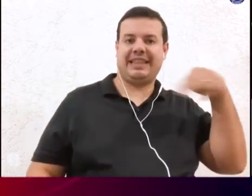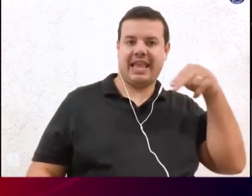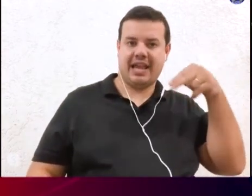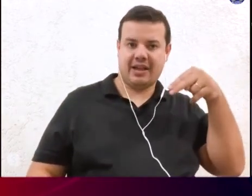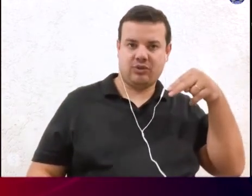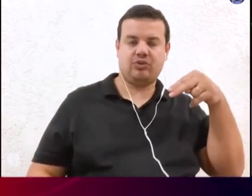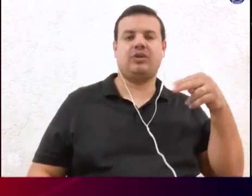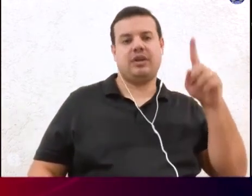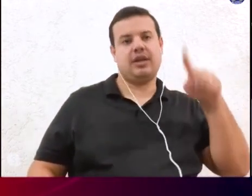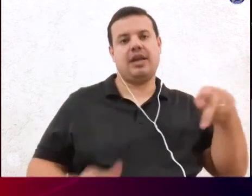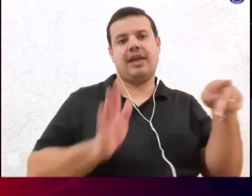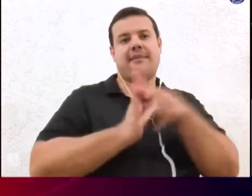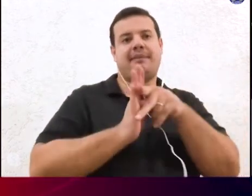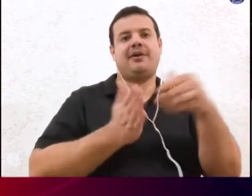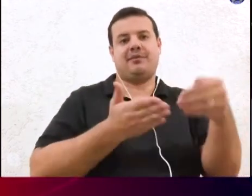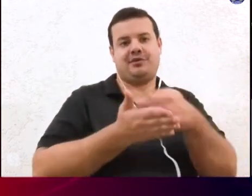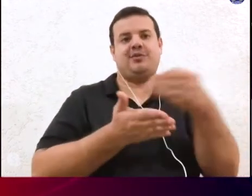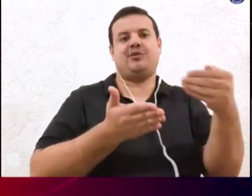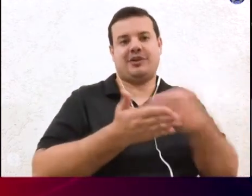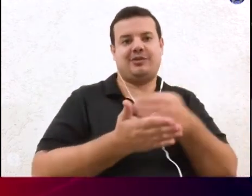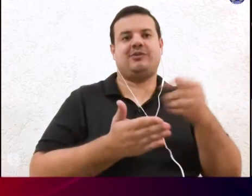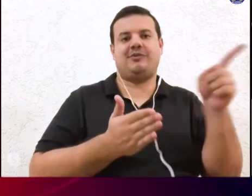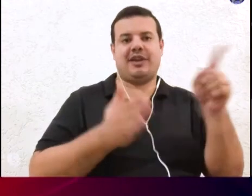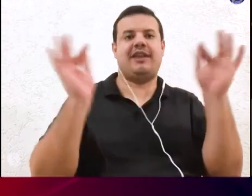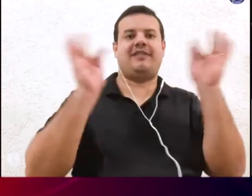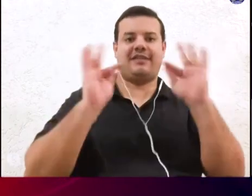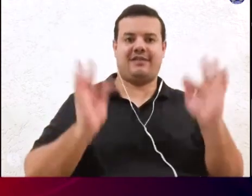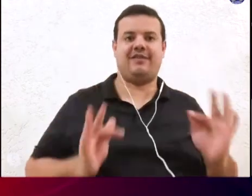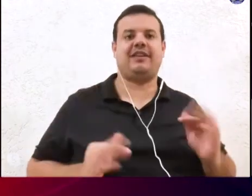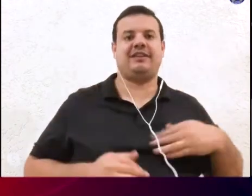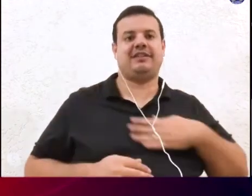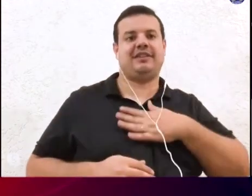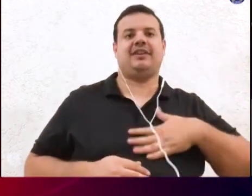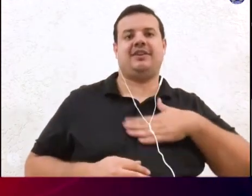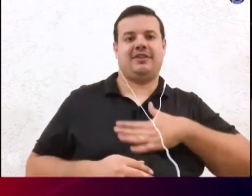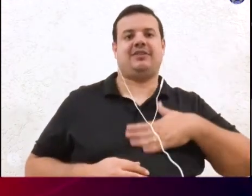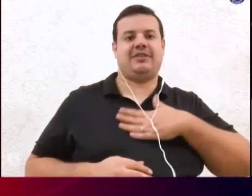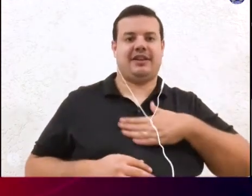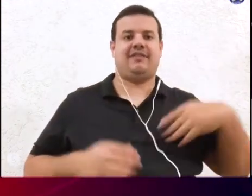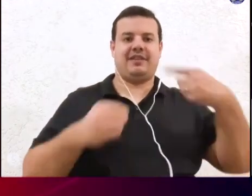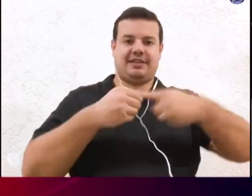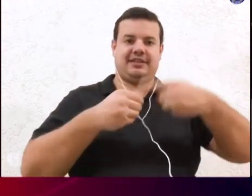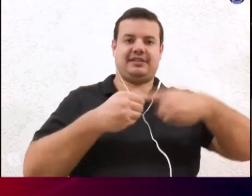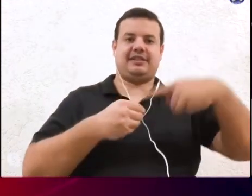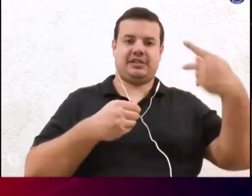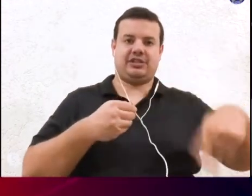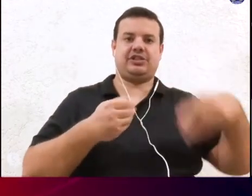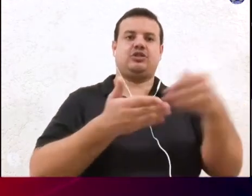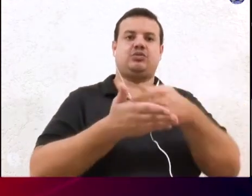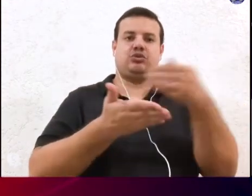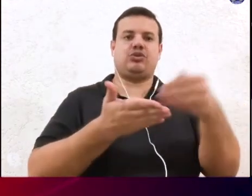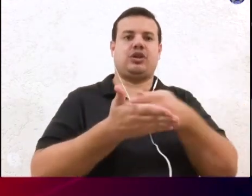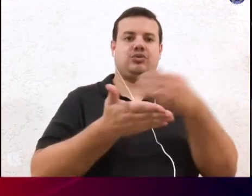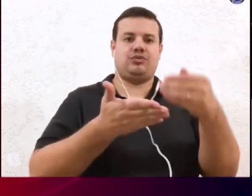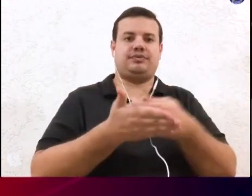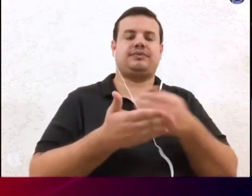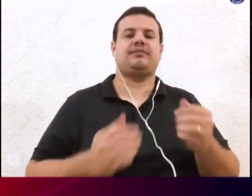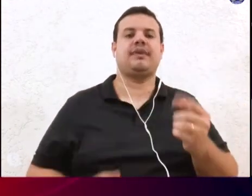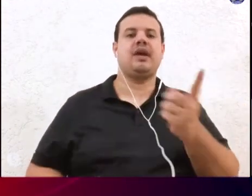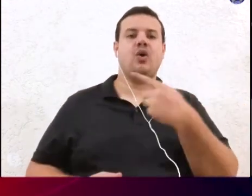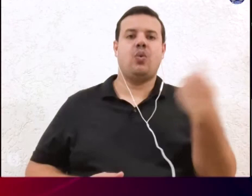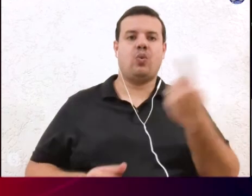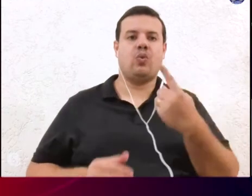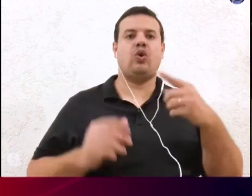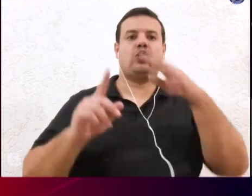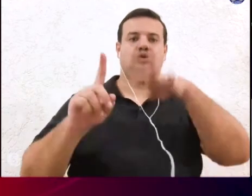deixava eternamente grato a nossa querida terra Botucatu e o nosso homenageado